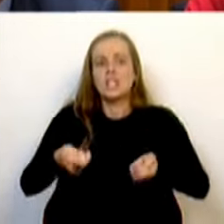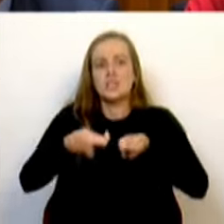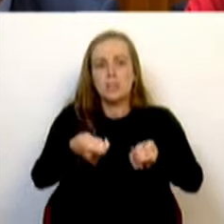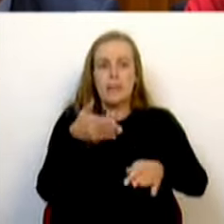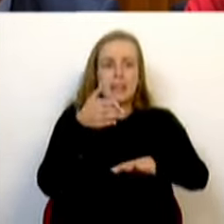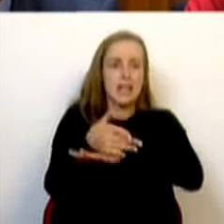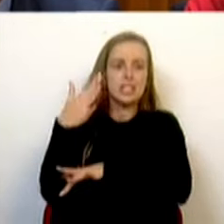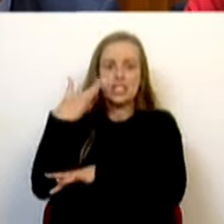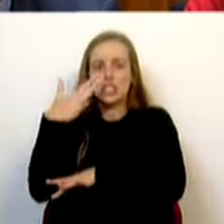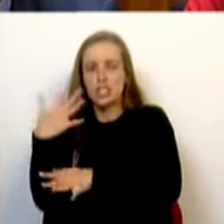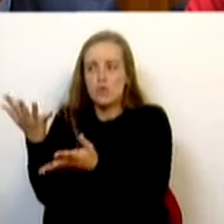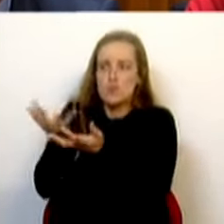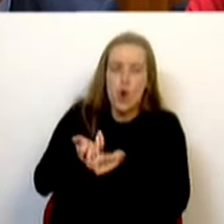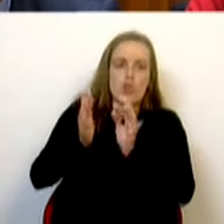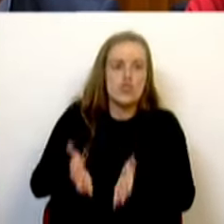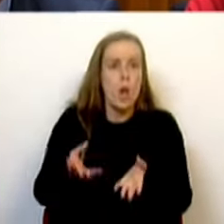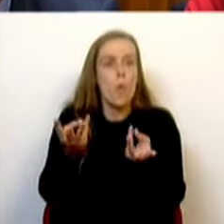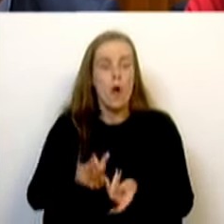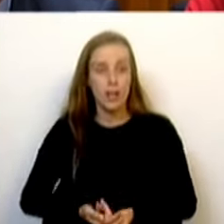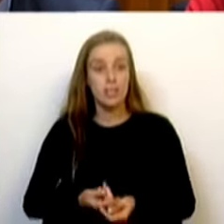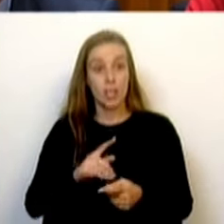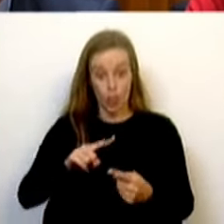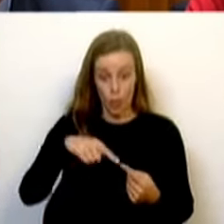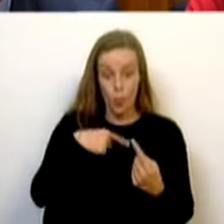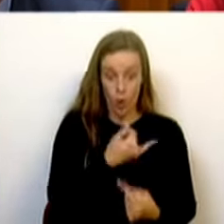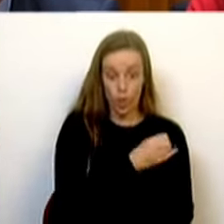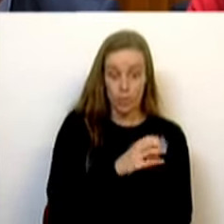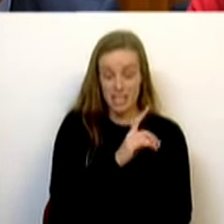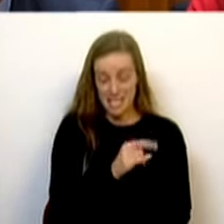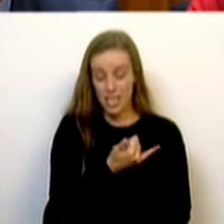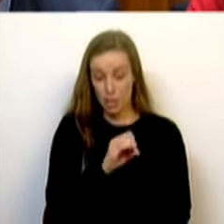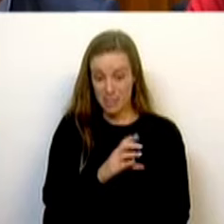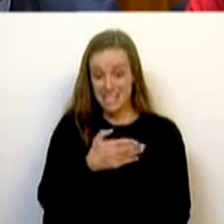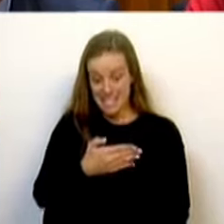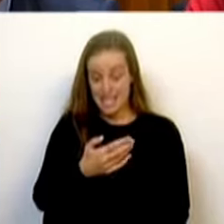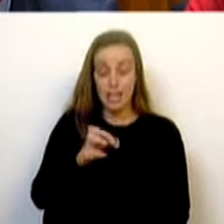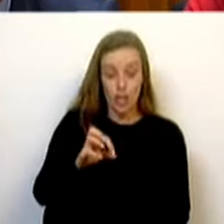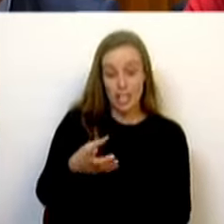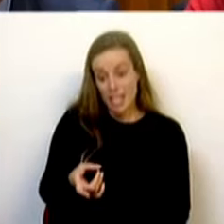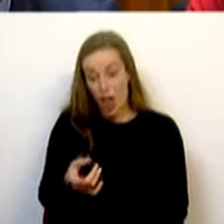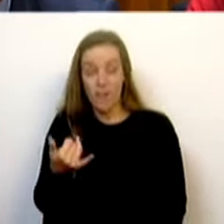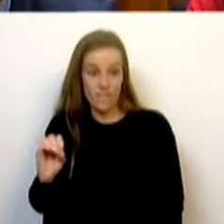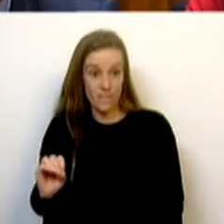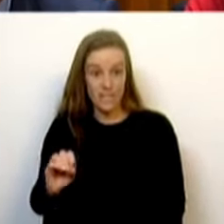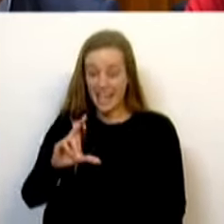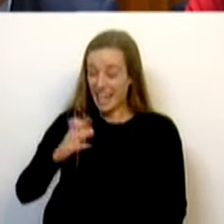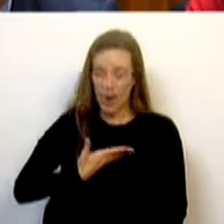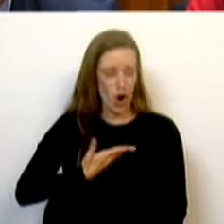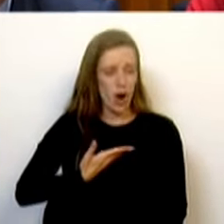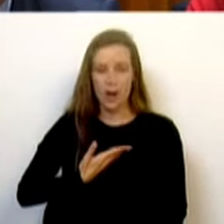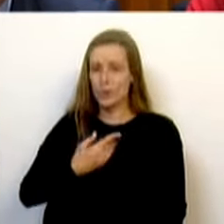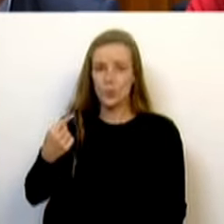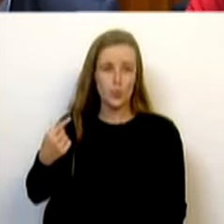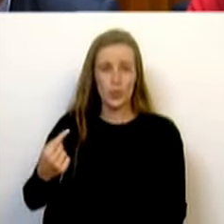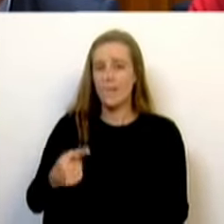estrangeiro já atraíram. Pois podemos dizer, em 2016, 17, 18, 19, 20, todos os anos batemos recordes da